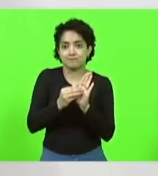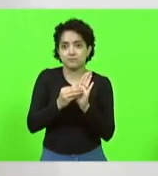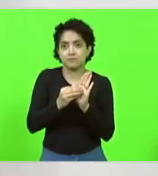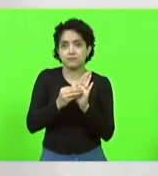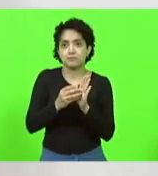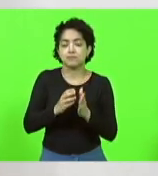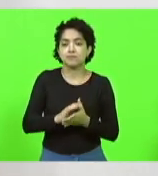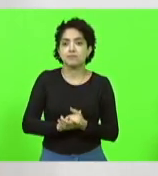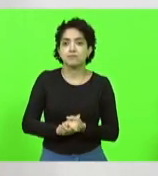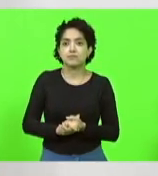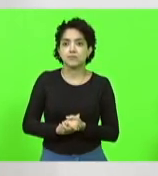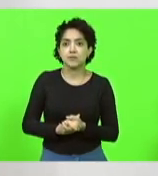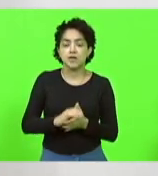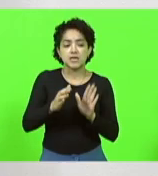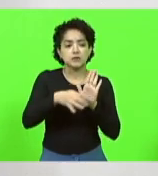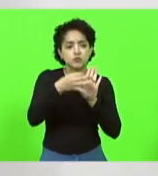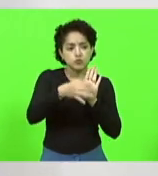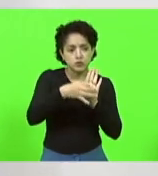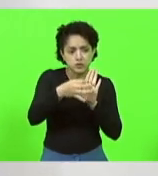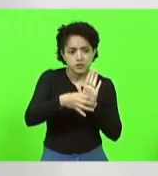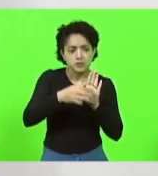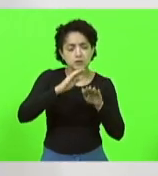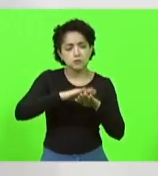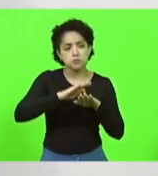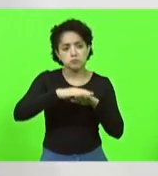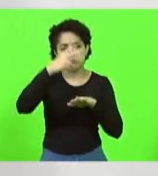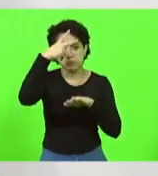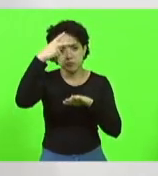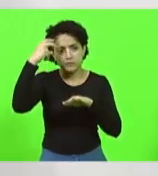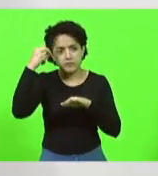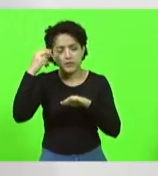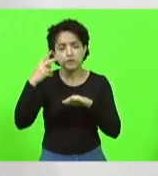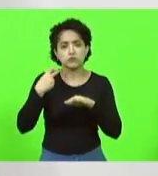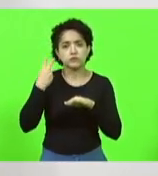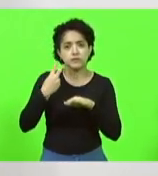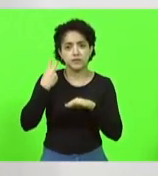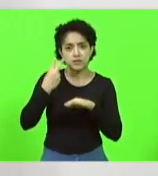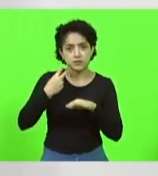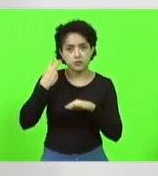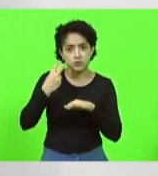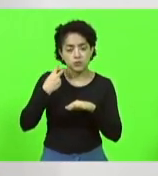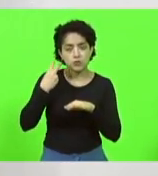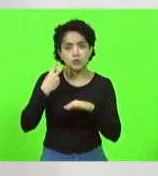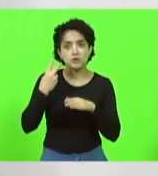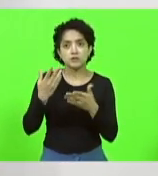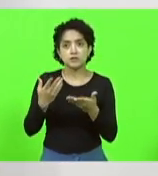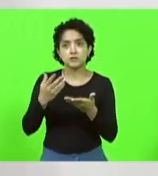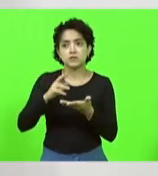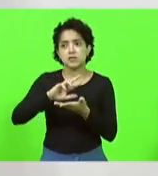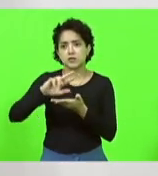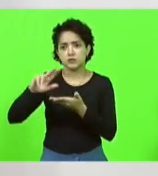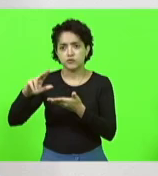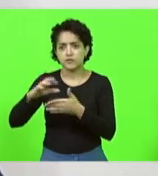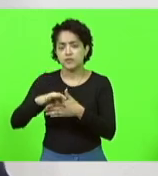dava de sugestão pelos prefeitos, pelos vereadores e por outras lideranças.